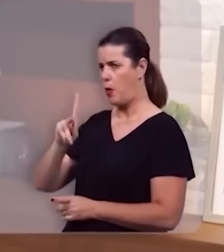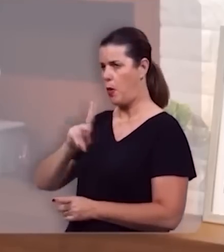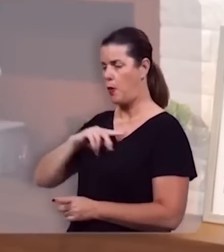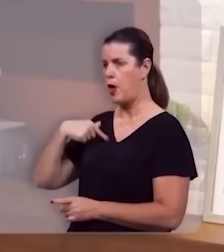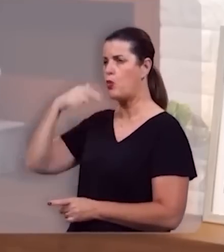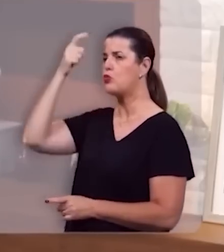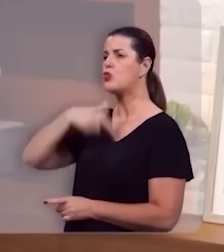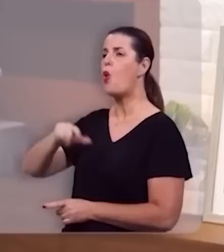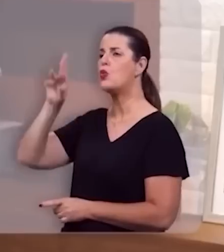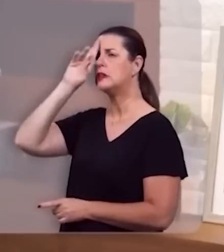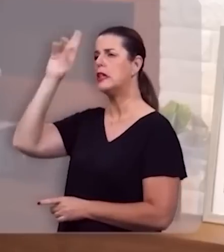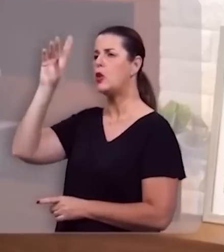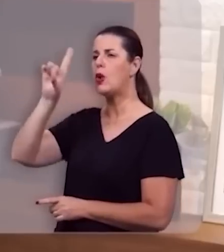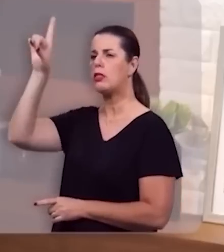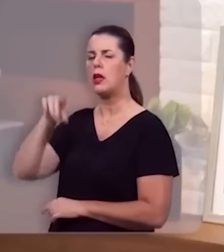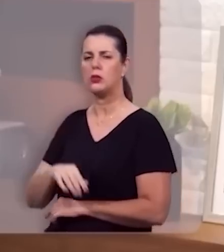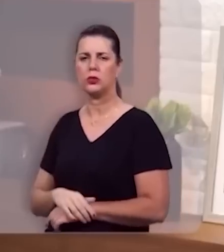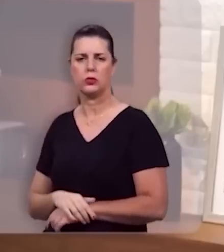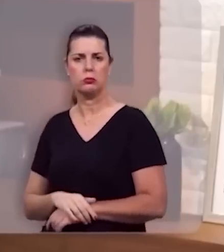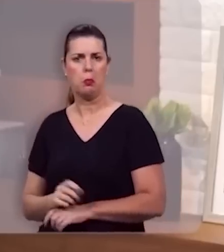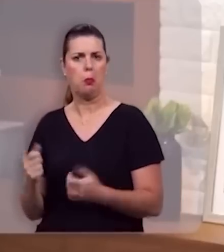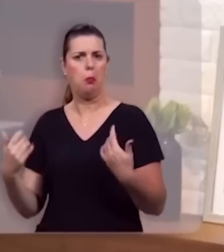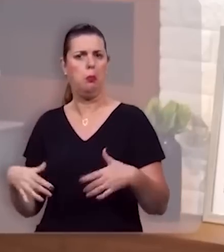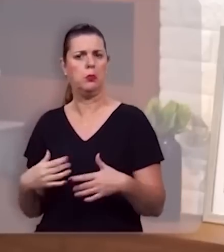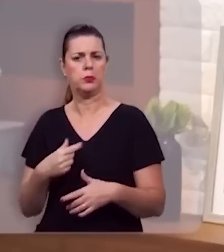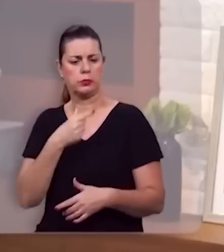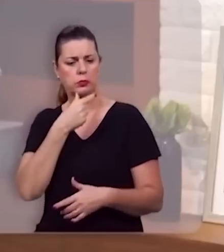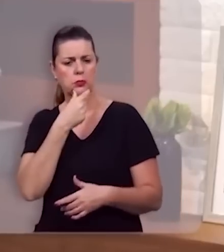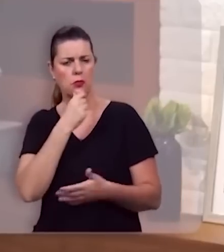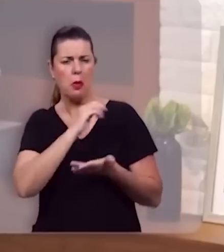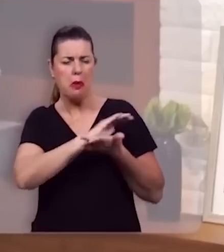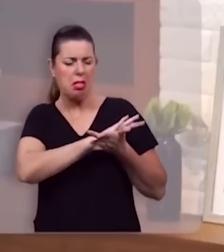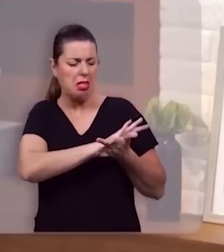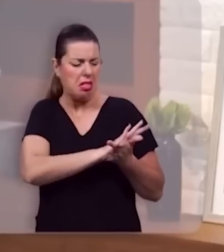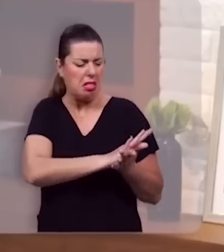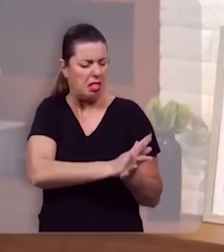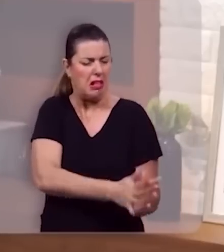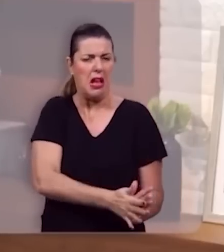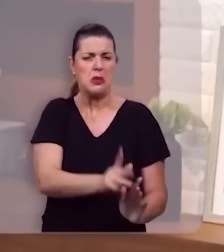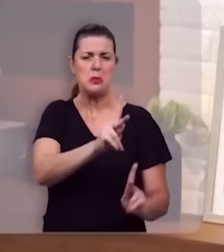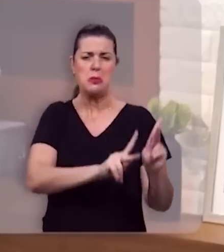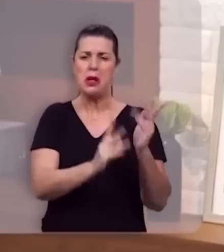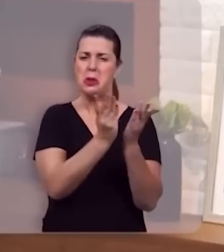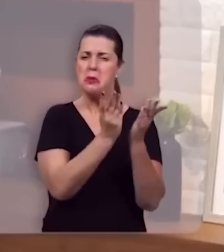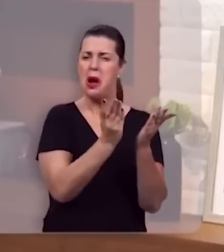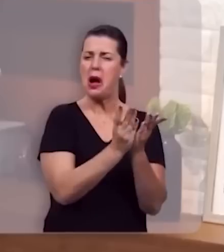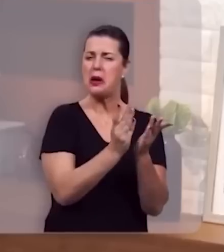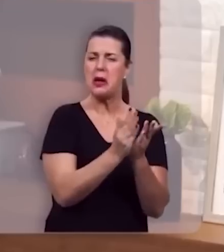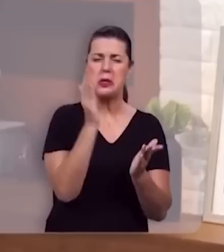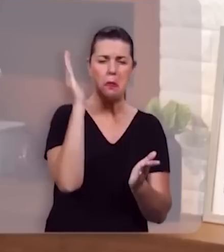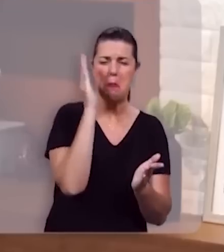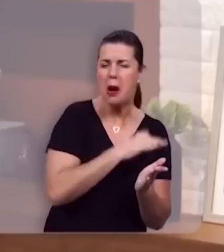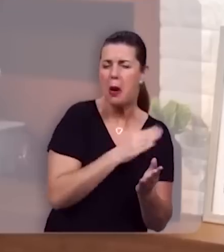Senhor e Deus. Um homem que massacrou os cristãos com crueldade incomparável.